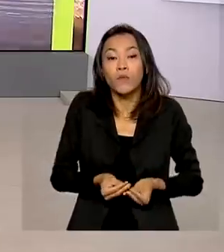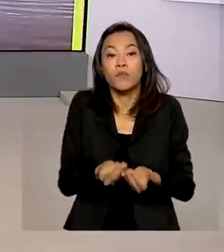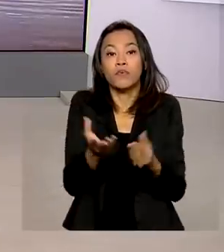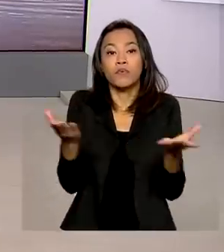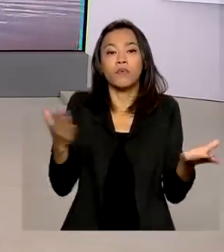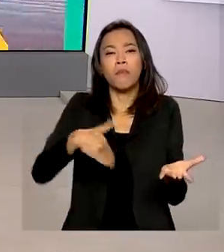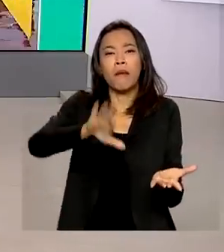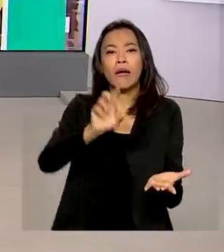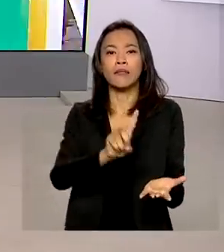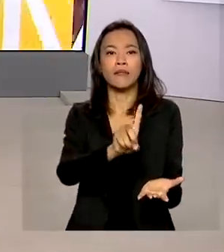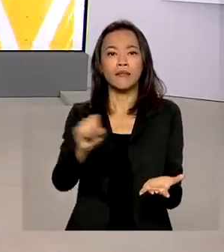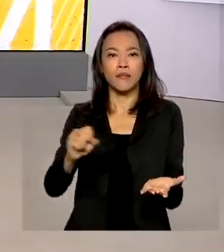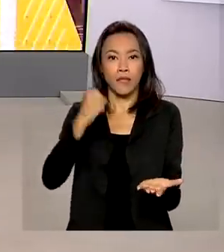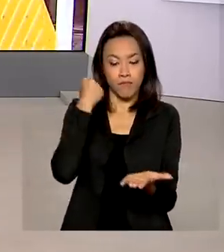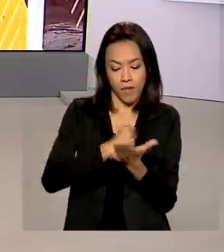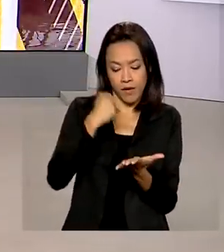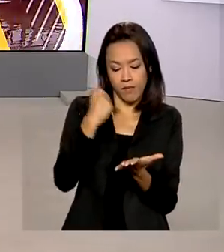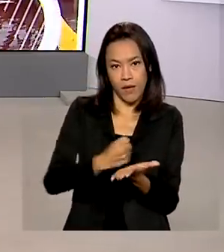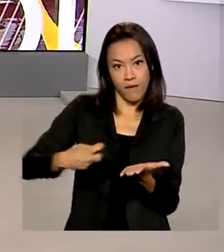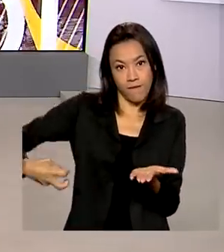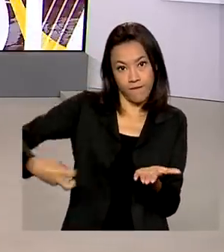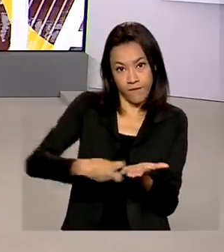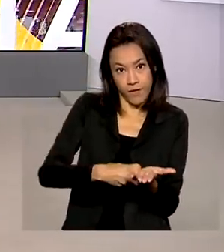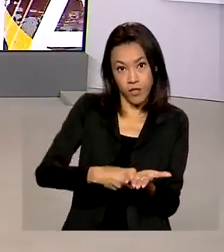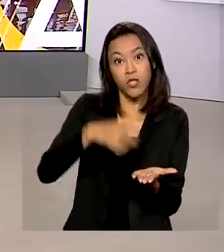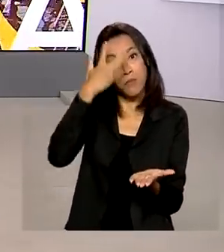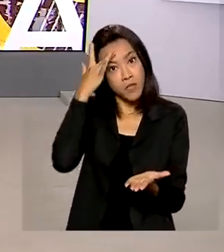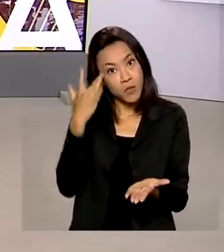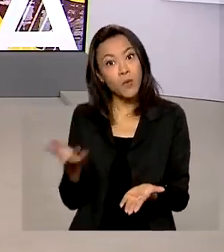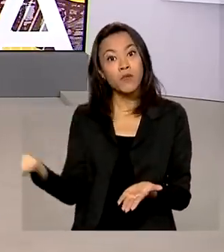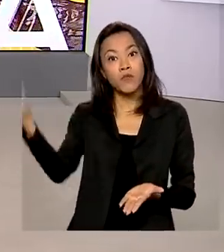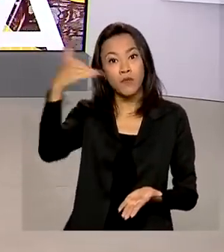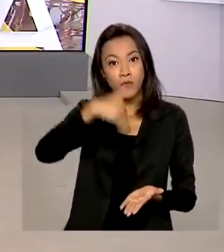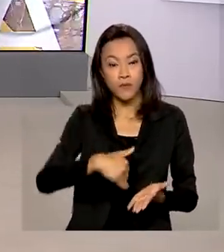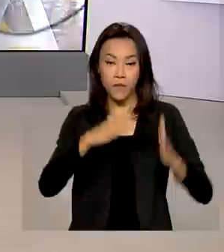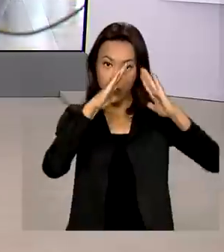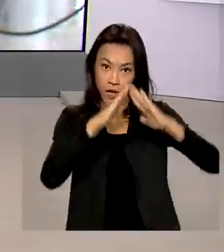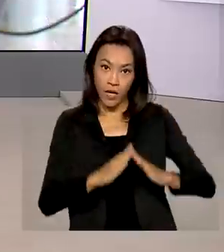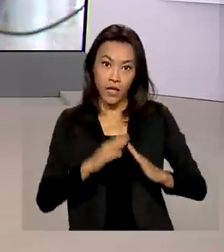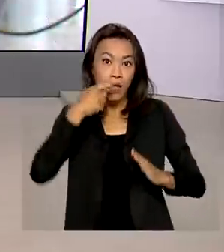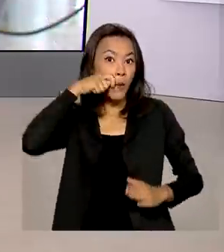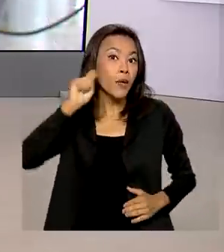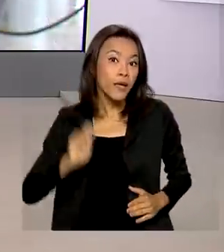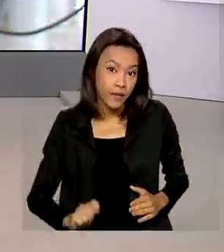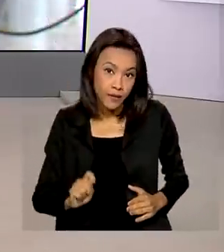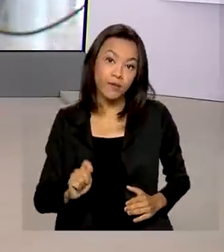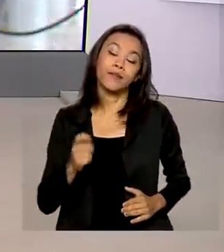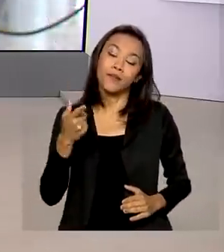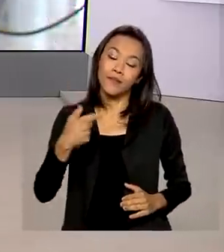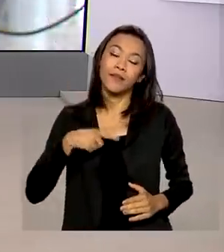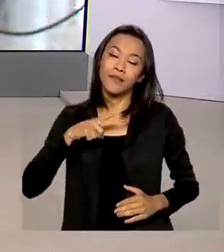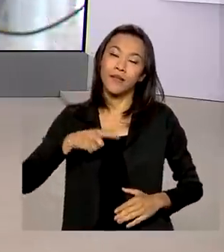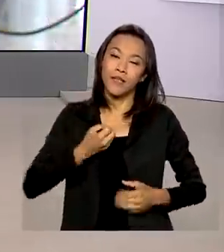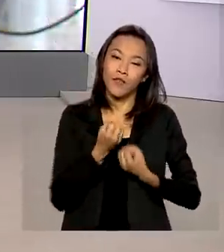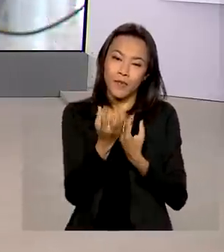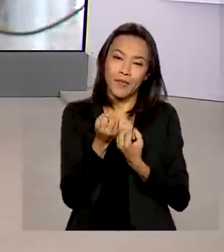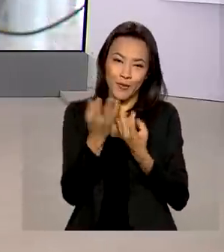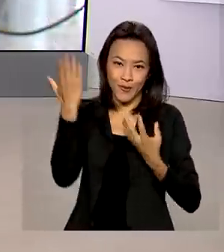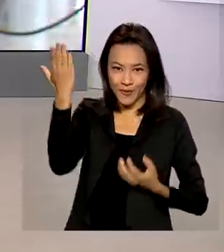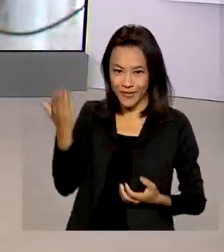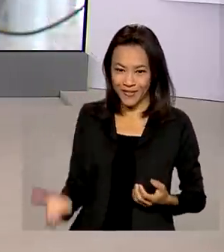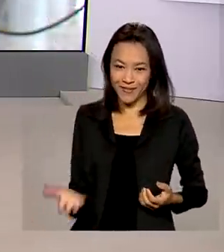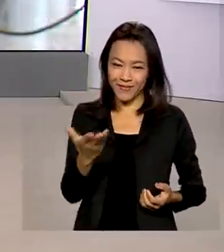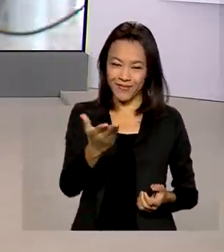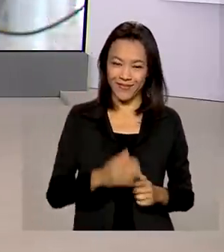autorizações de residência humanitária para ucranianos no mês passado. O repórter Glauco de Queiroz traz as informações ao vivo para a